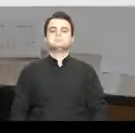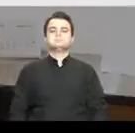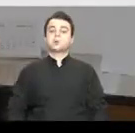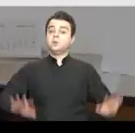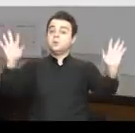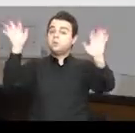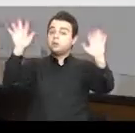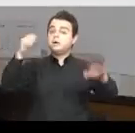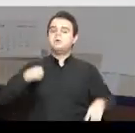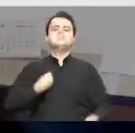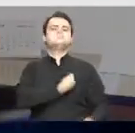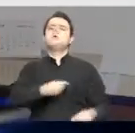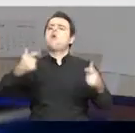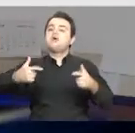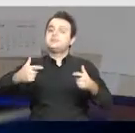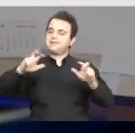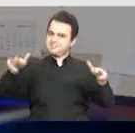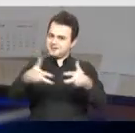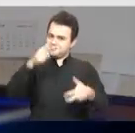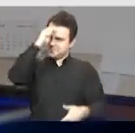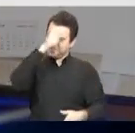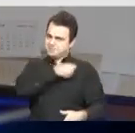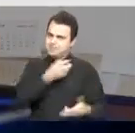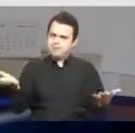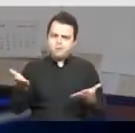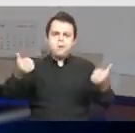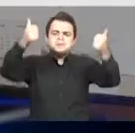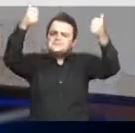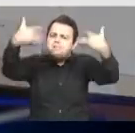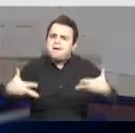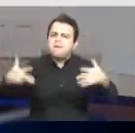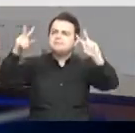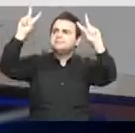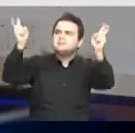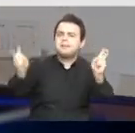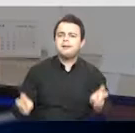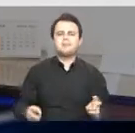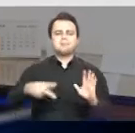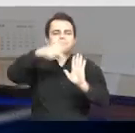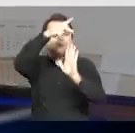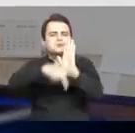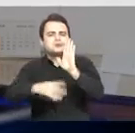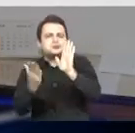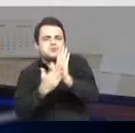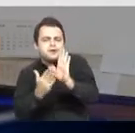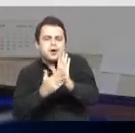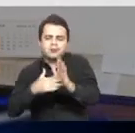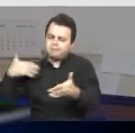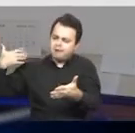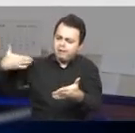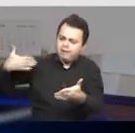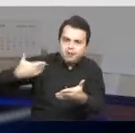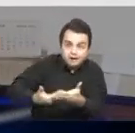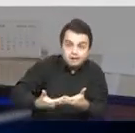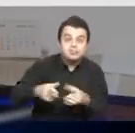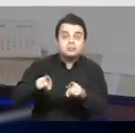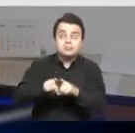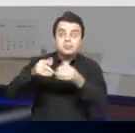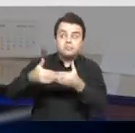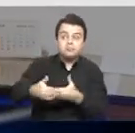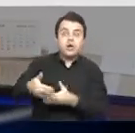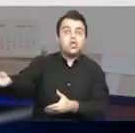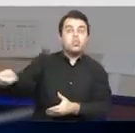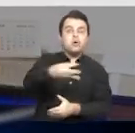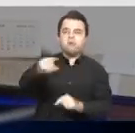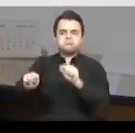Olá, eu estou aqui no protocolo da Câmara de Rio Preto para trazer para você os assuntos, as propostas que foram apresentadas até o momento